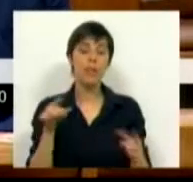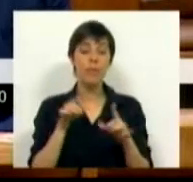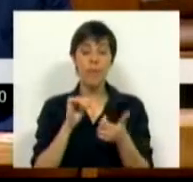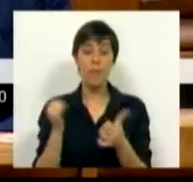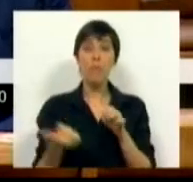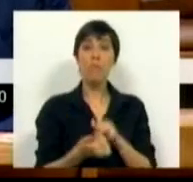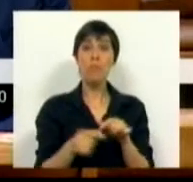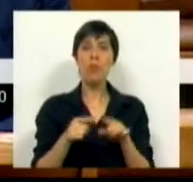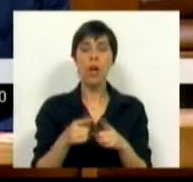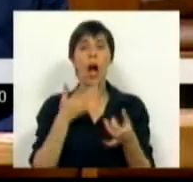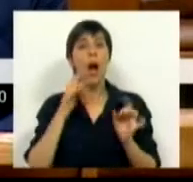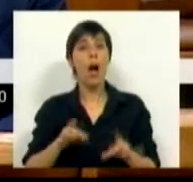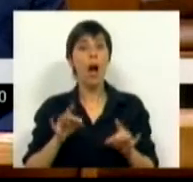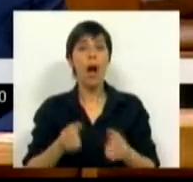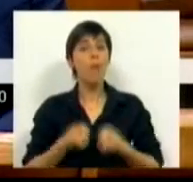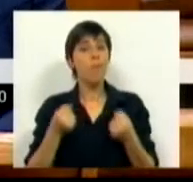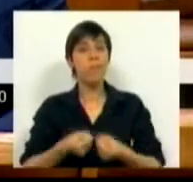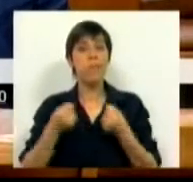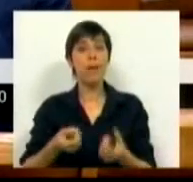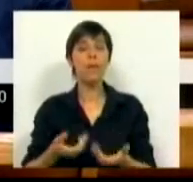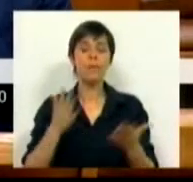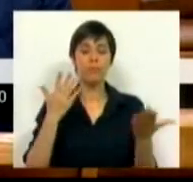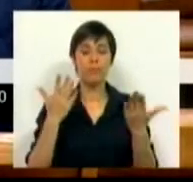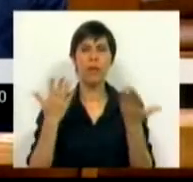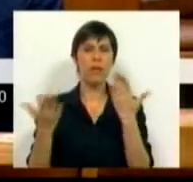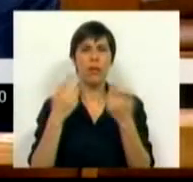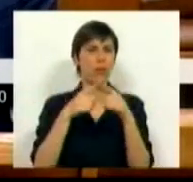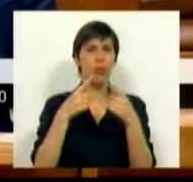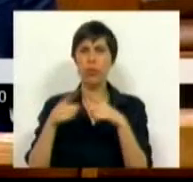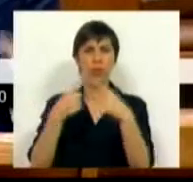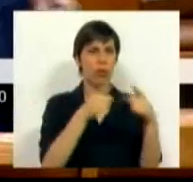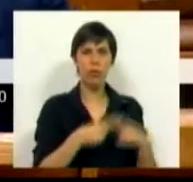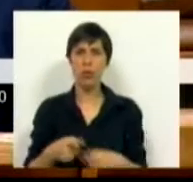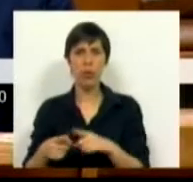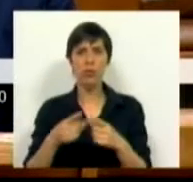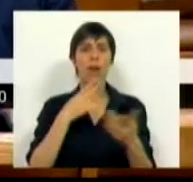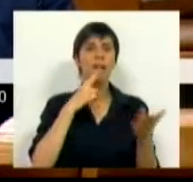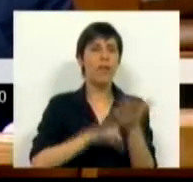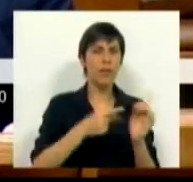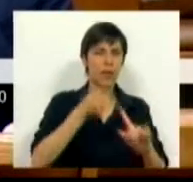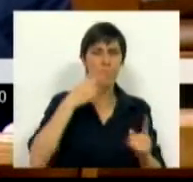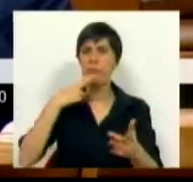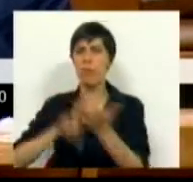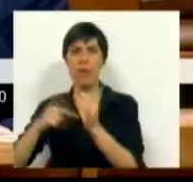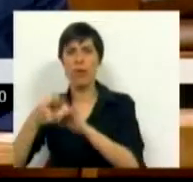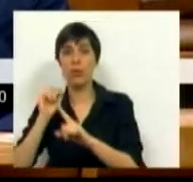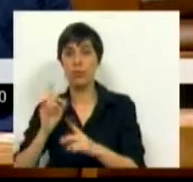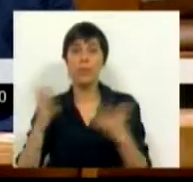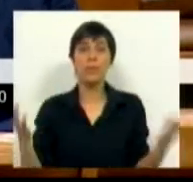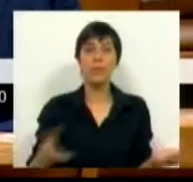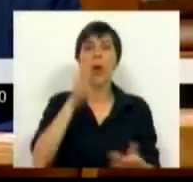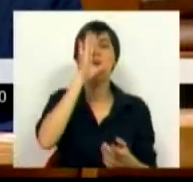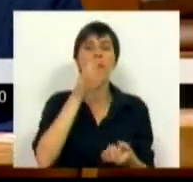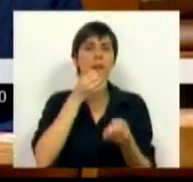essas mudanças são inevitáveis. De contradição em contradição, de inverdade em inverdade, o governo